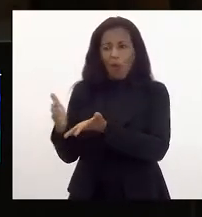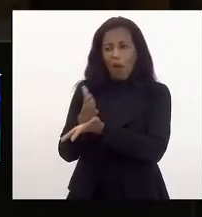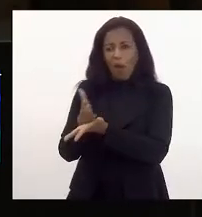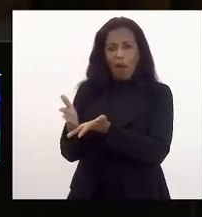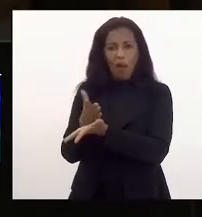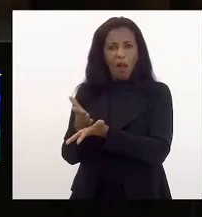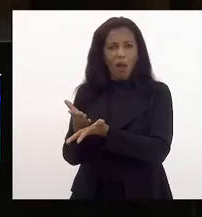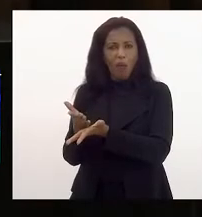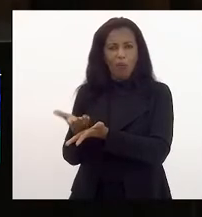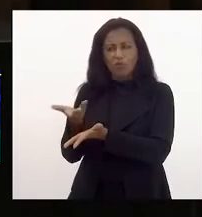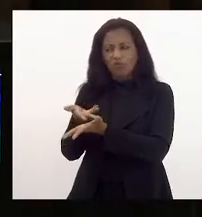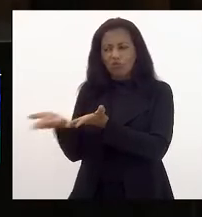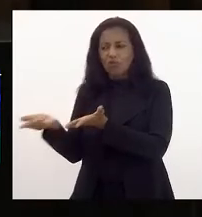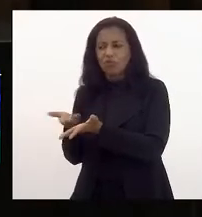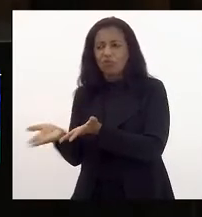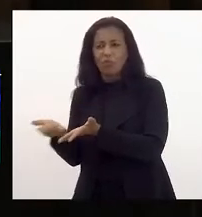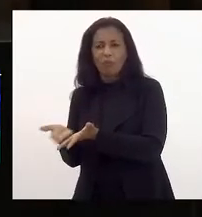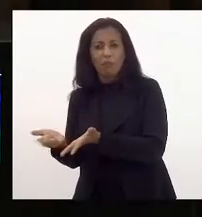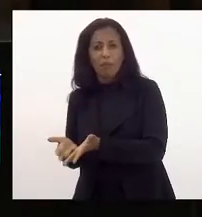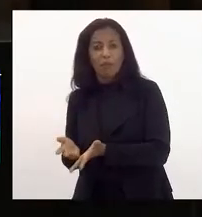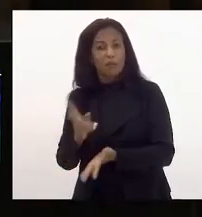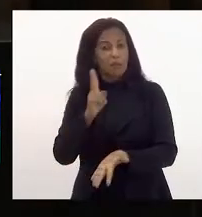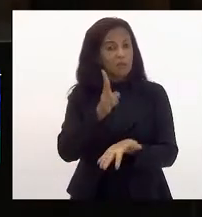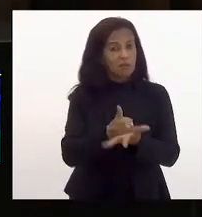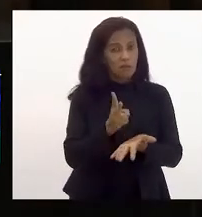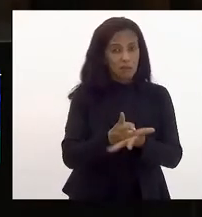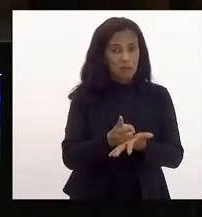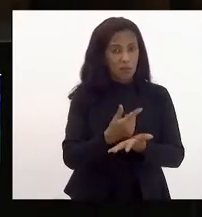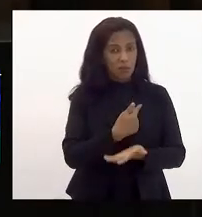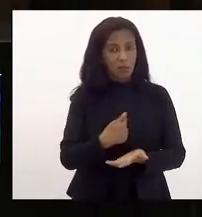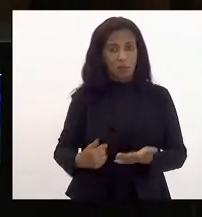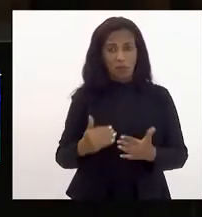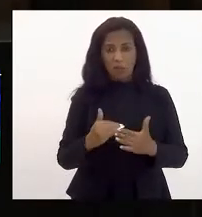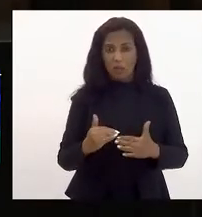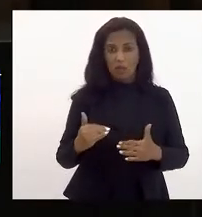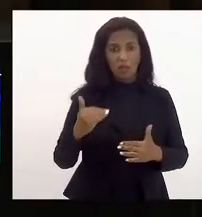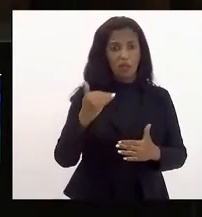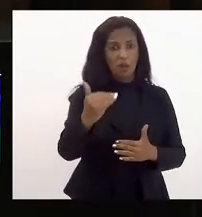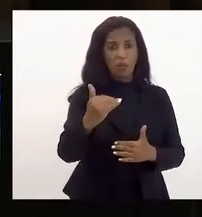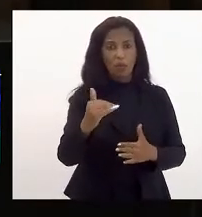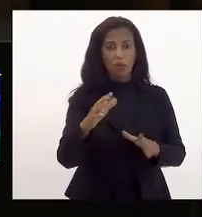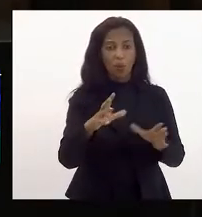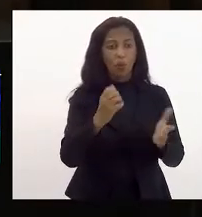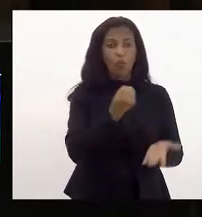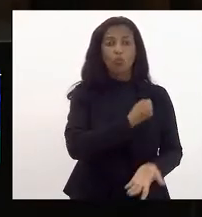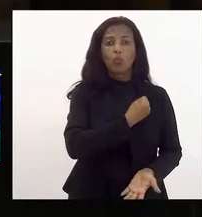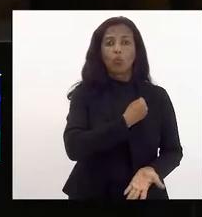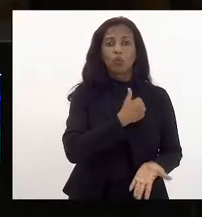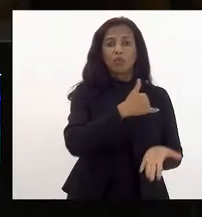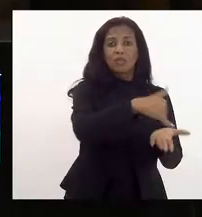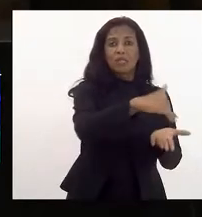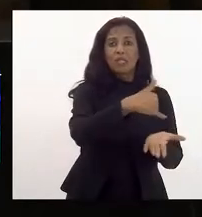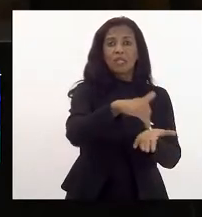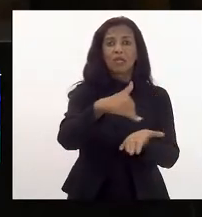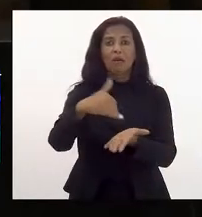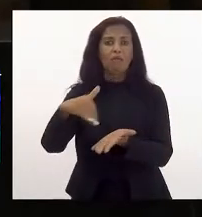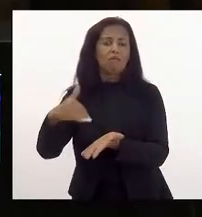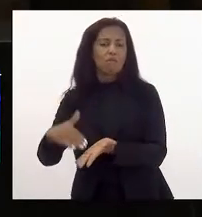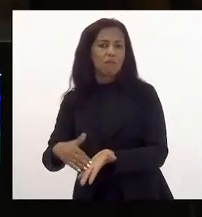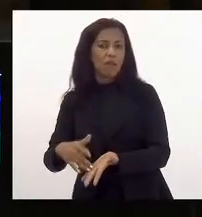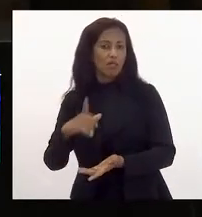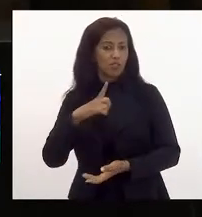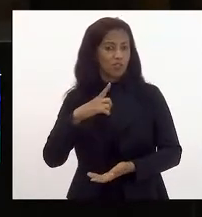despesas mas é o mesmo governo que aumentou o seu número de secretarias a gente tinha